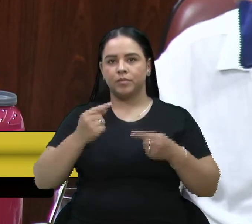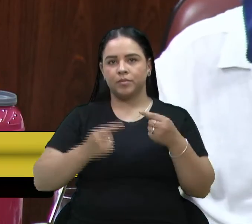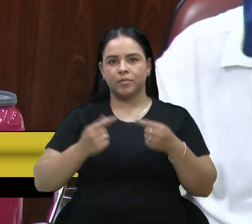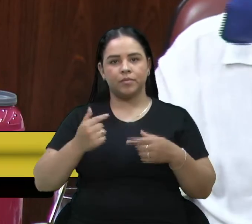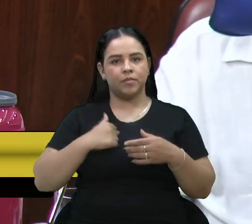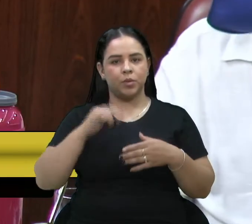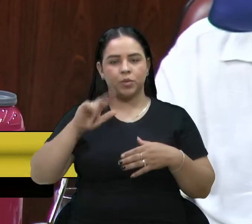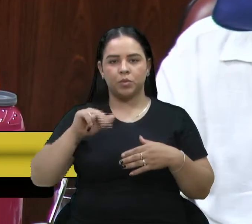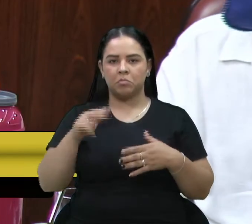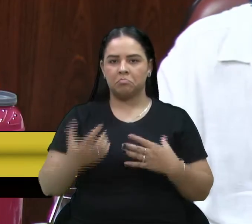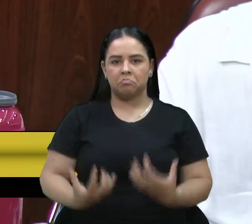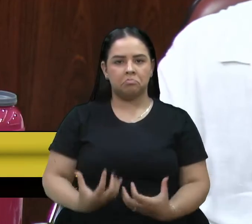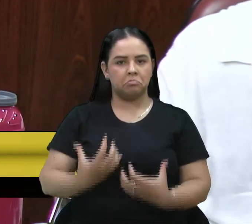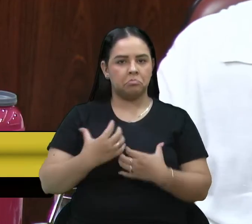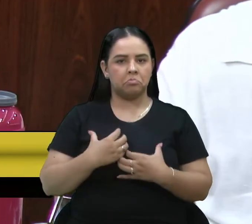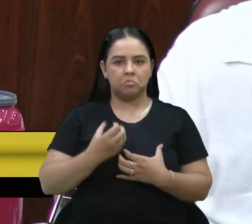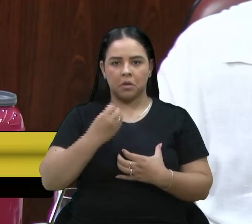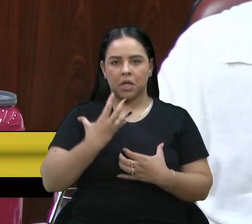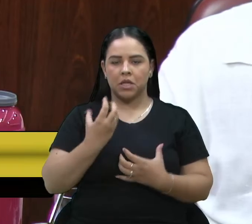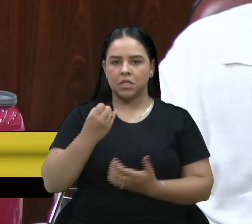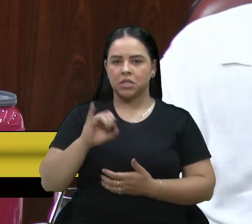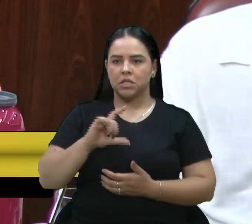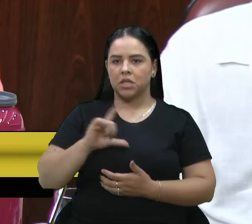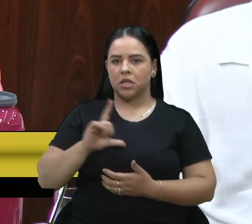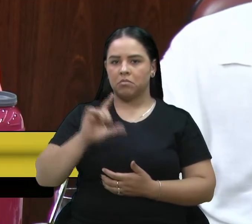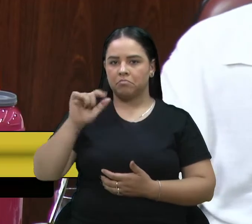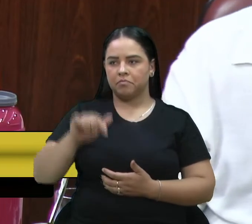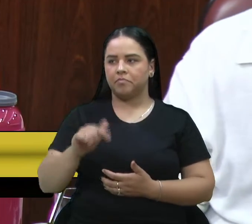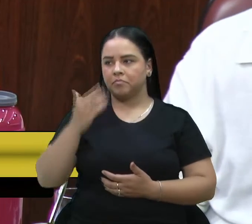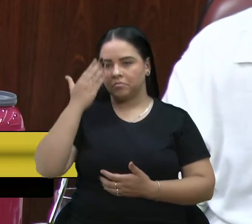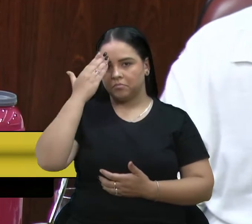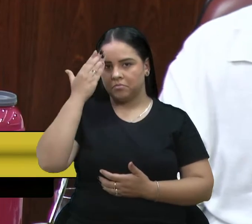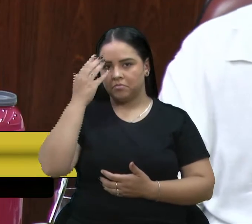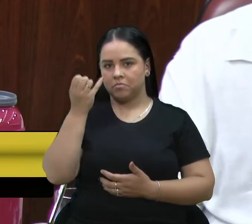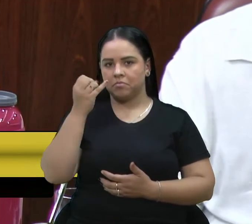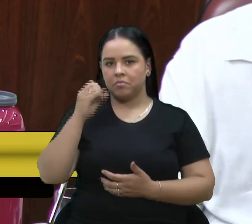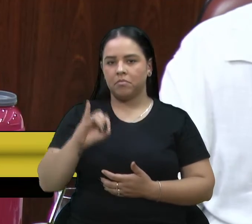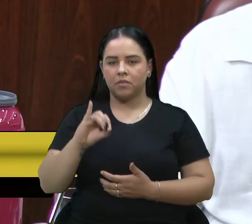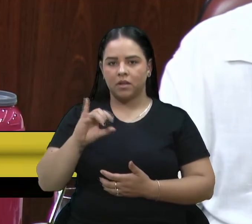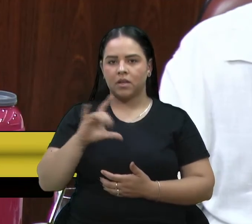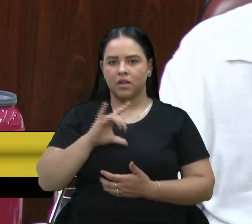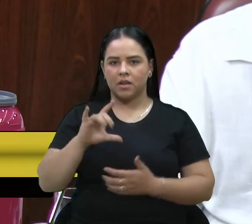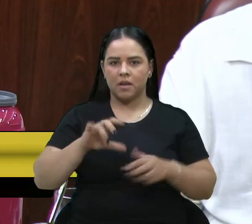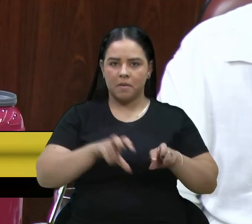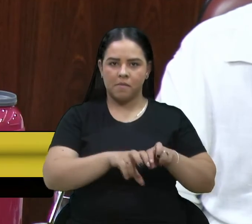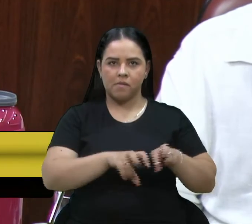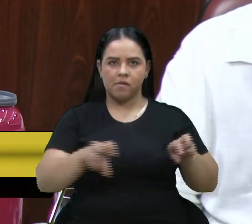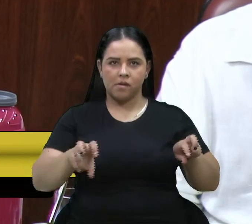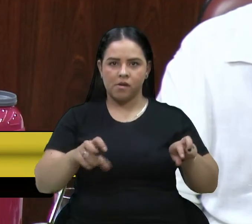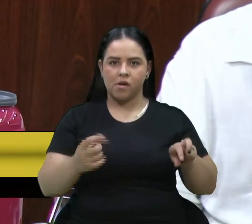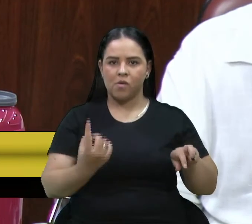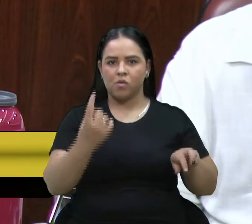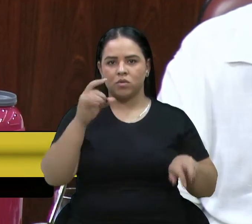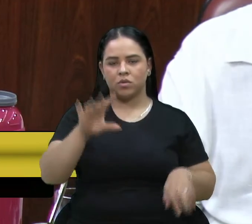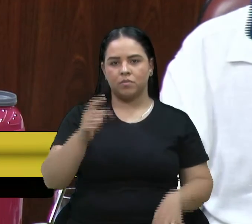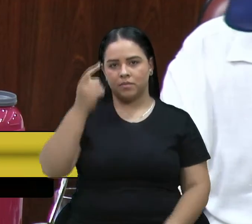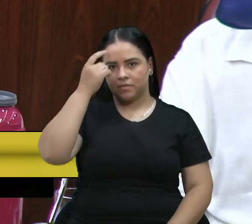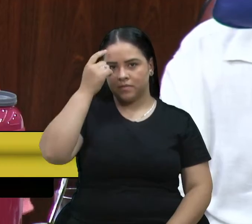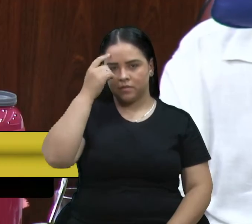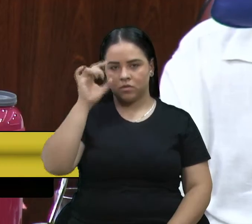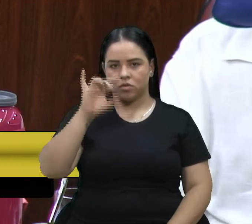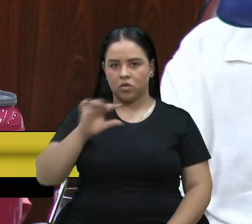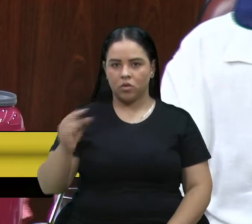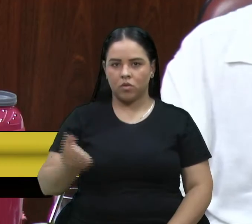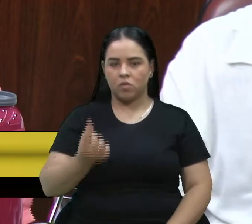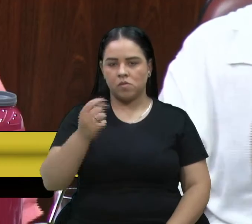jamais me sentiria confortável de estar aqui, sabendo que quem compõe a mesa diretora é um único pensamento, é um único